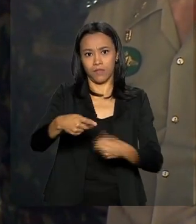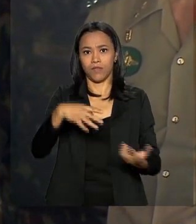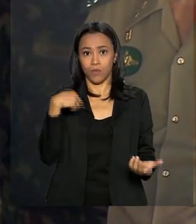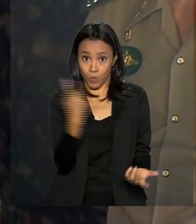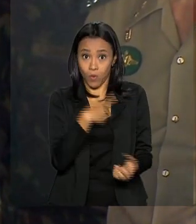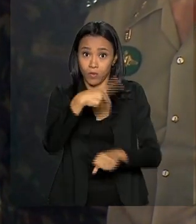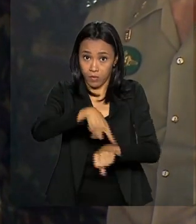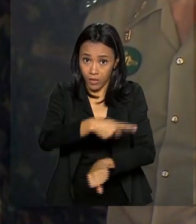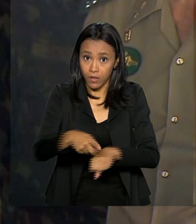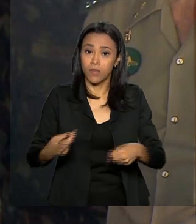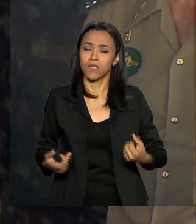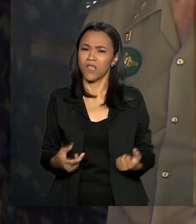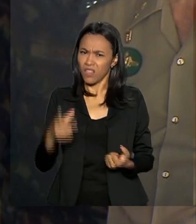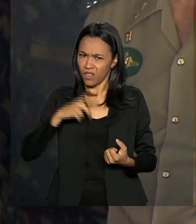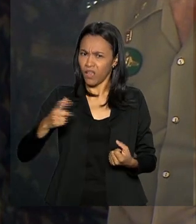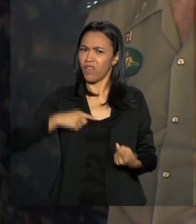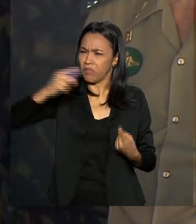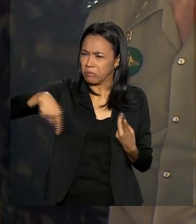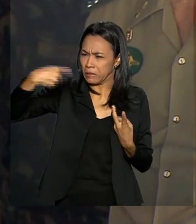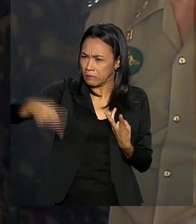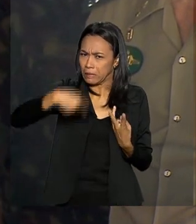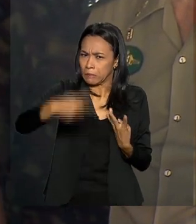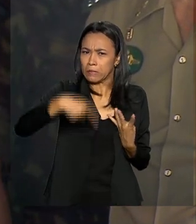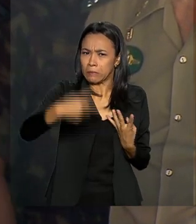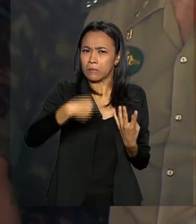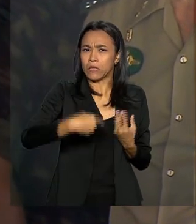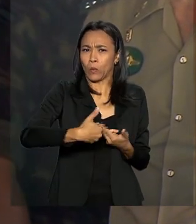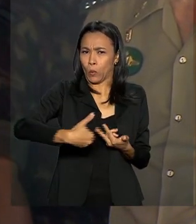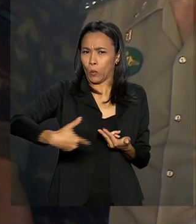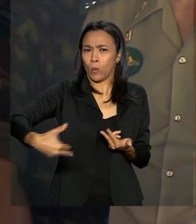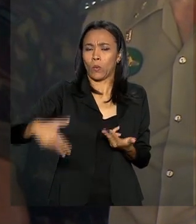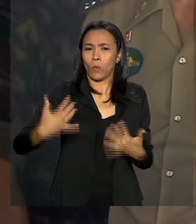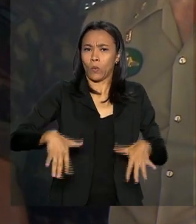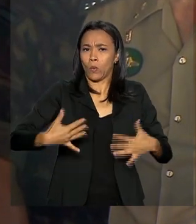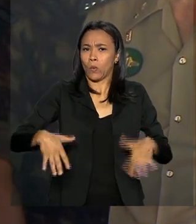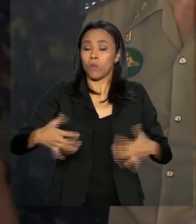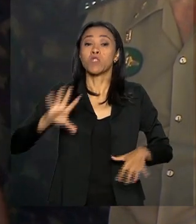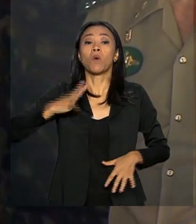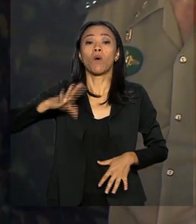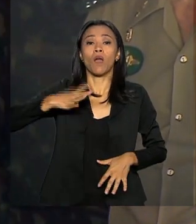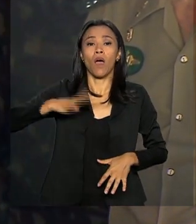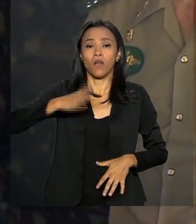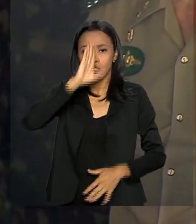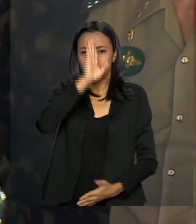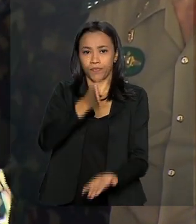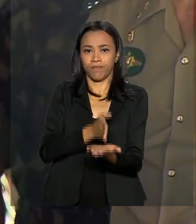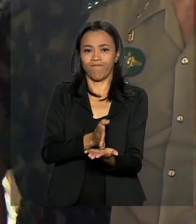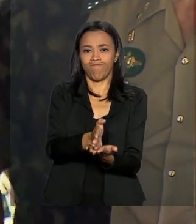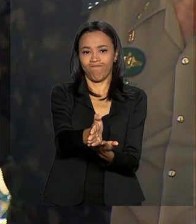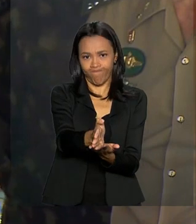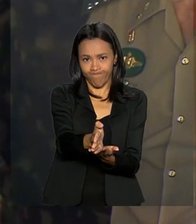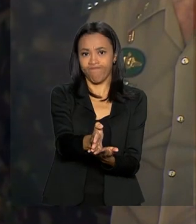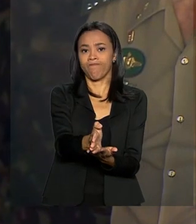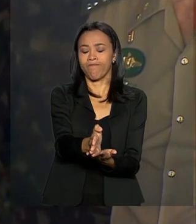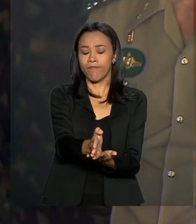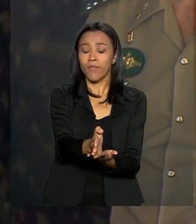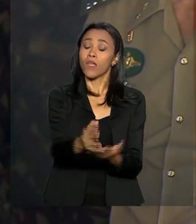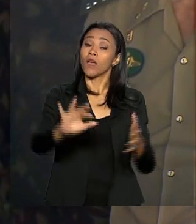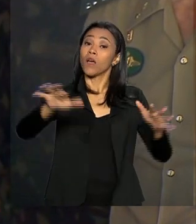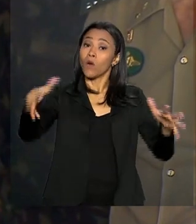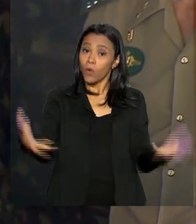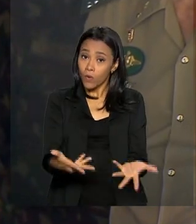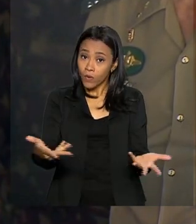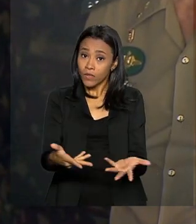Enfrentaram o que tinha que ser enfrentado, com coragem e com determinação. A geração atual